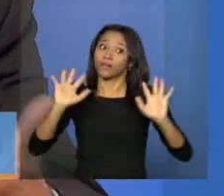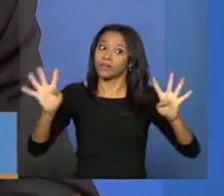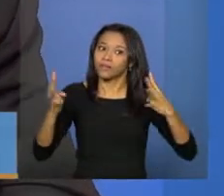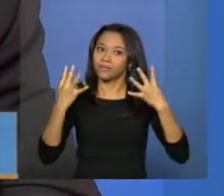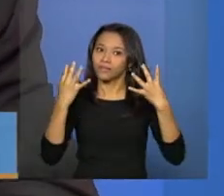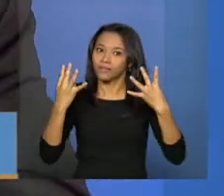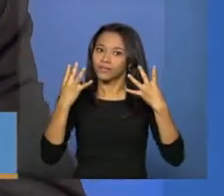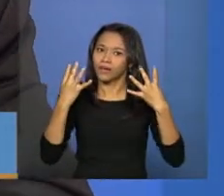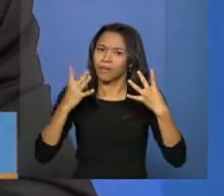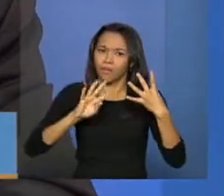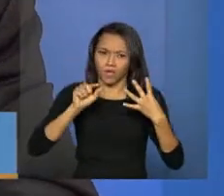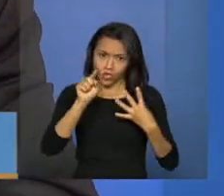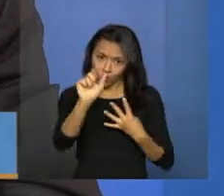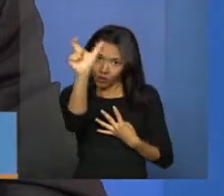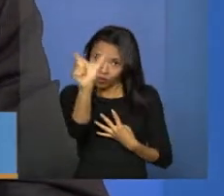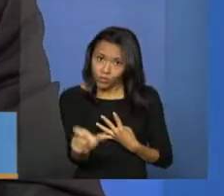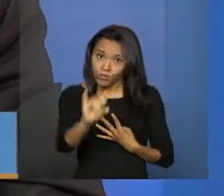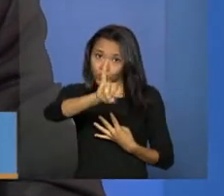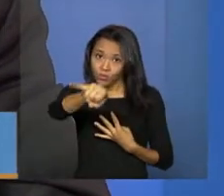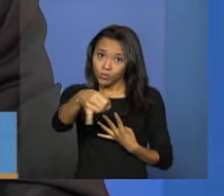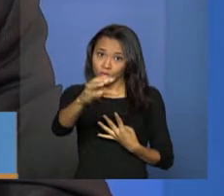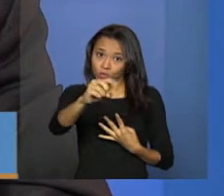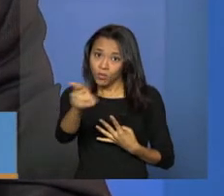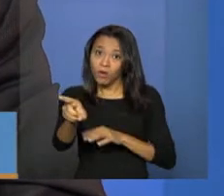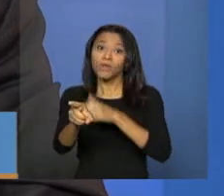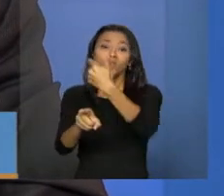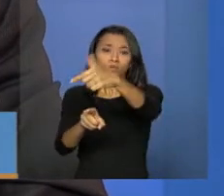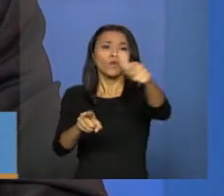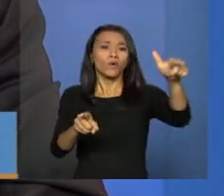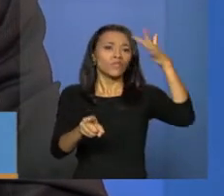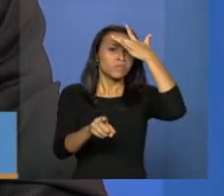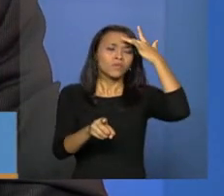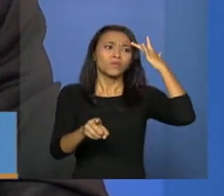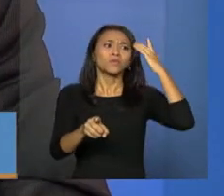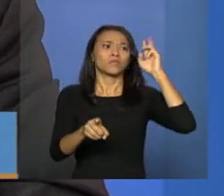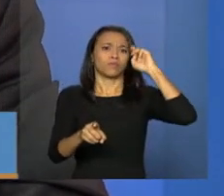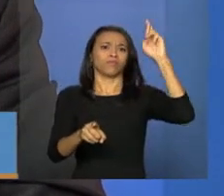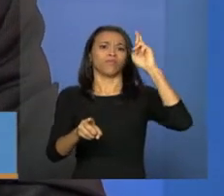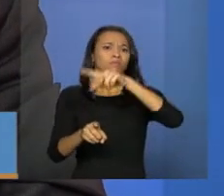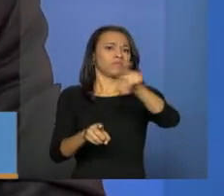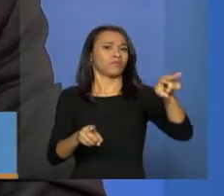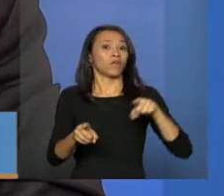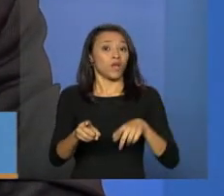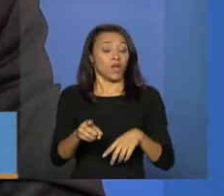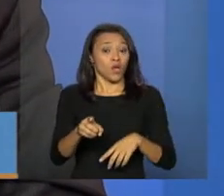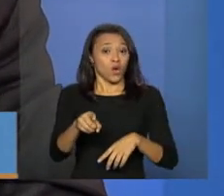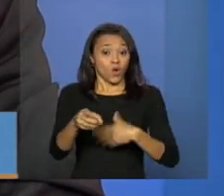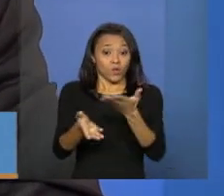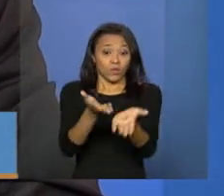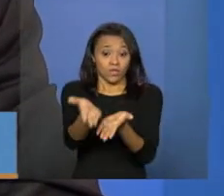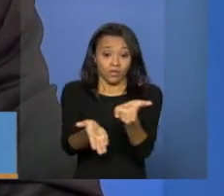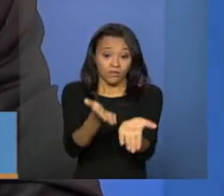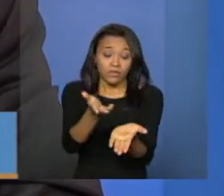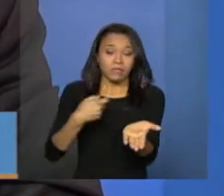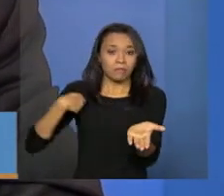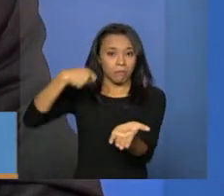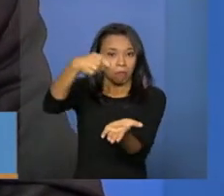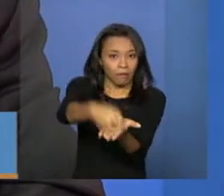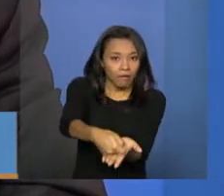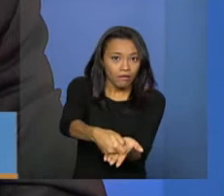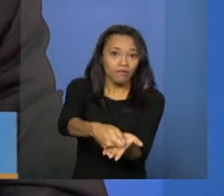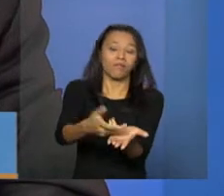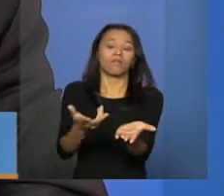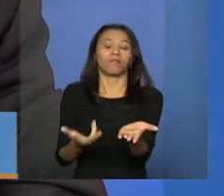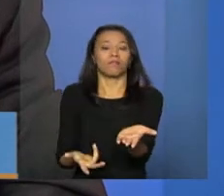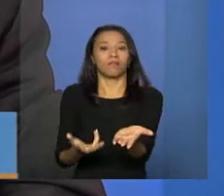todos os gestores que nos acompanham, que não é o custo do serviço e não é o